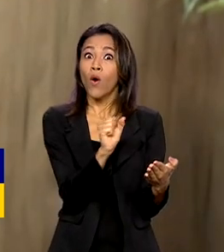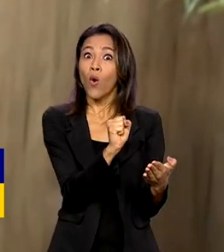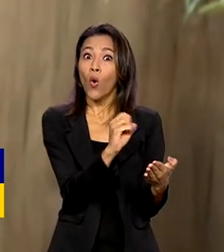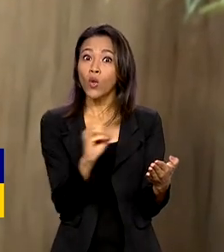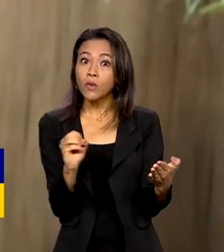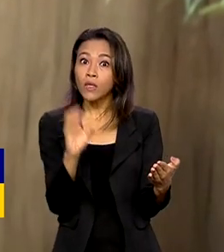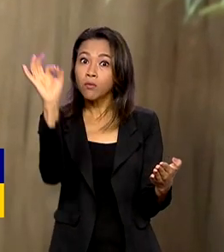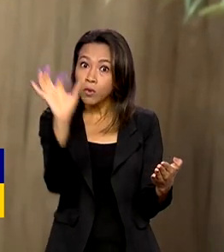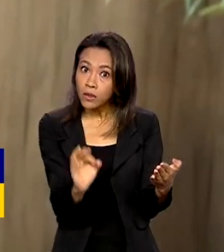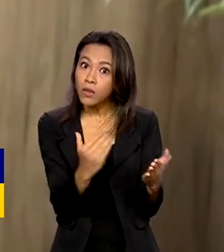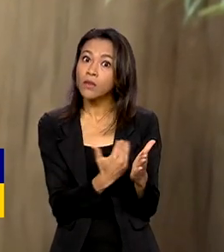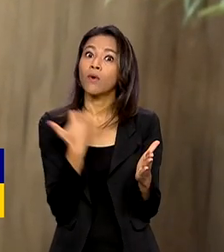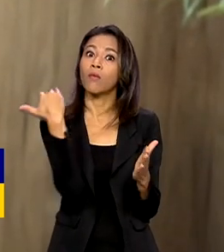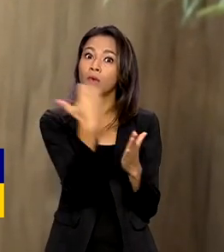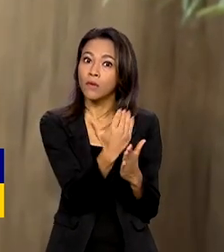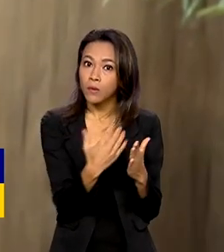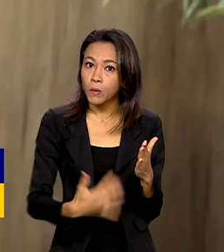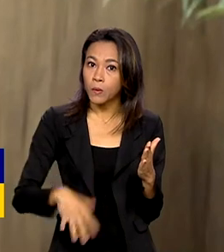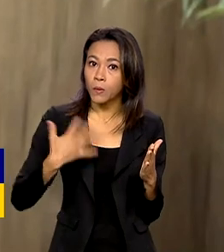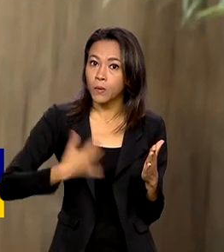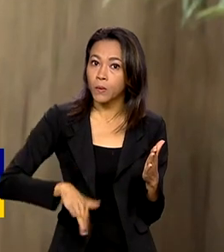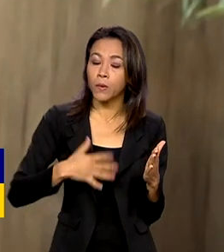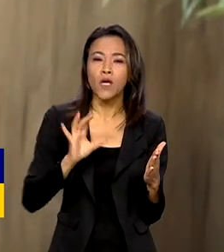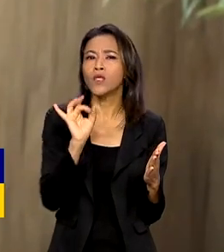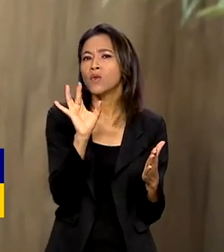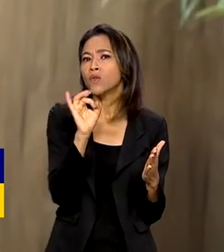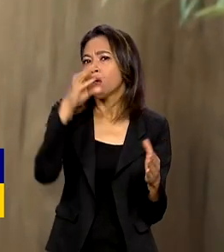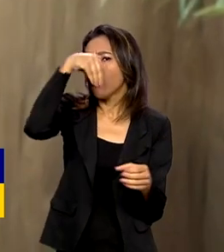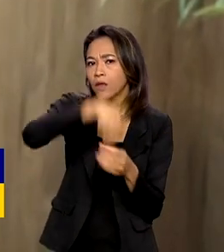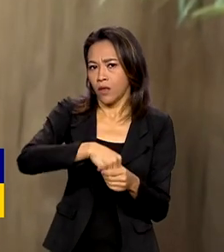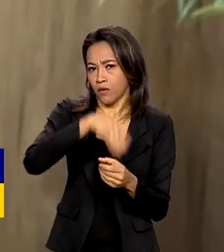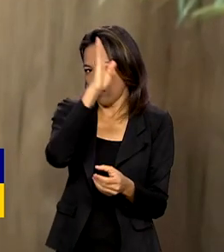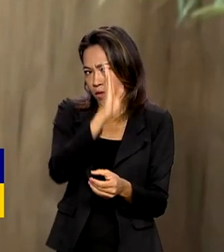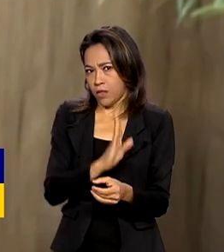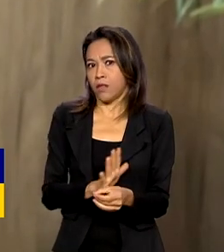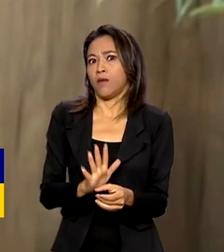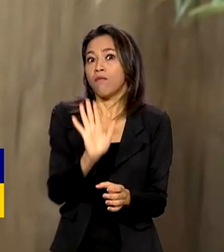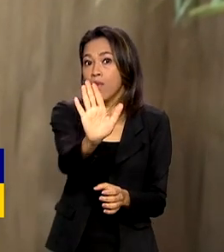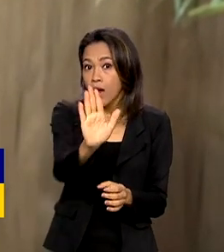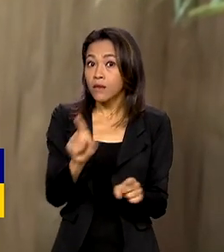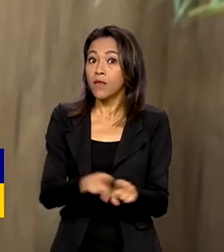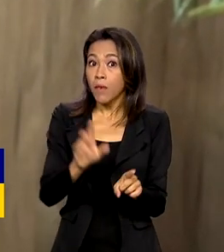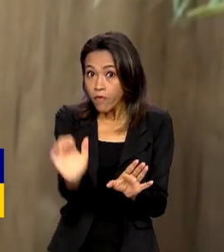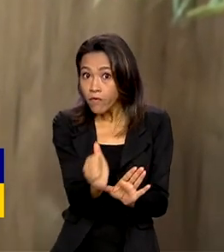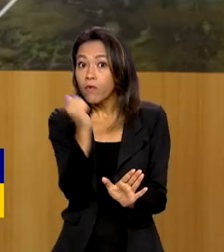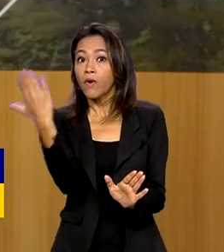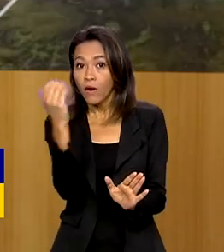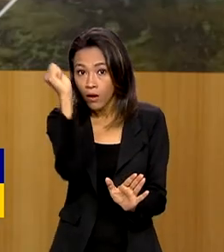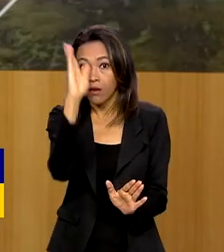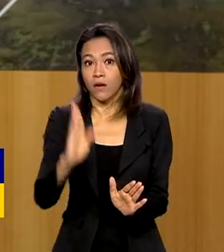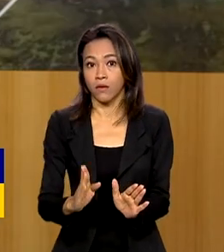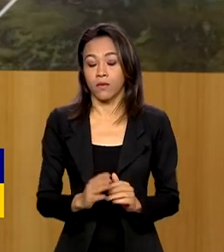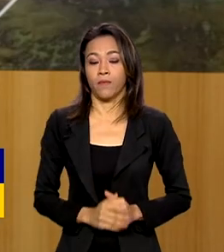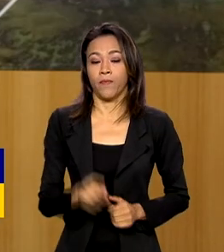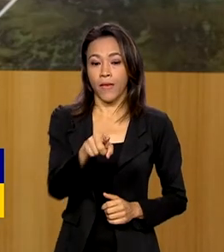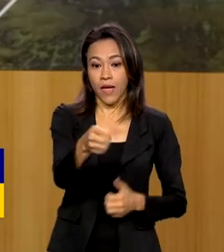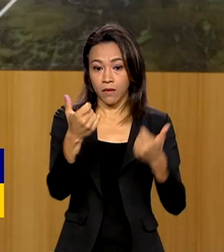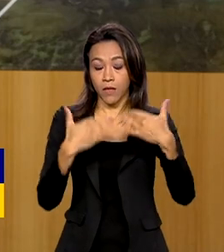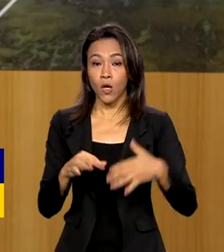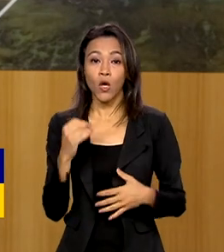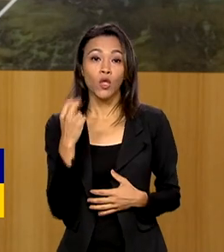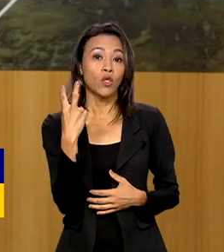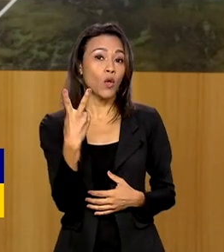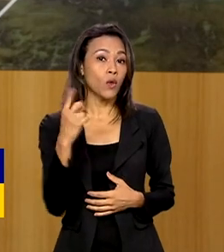não só viagens dentro do Brasil, mas também viagens internacionais. Serão 2